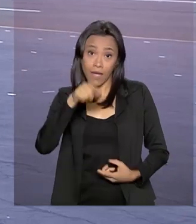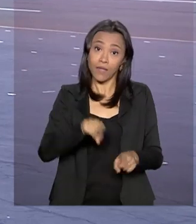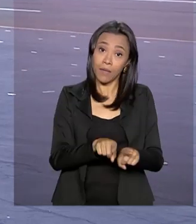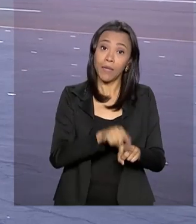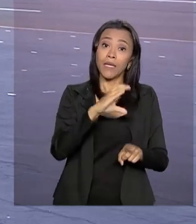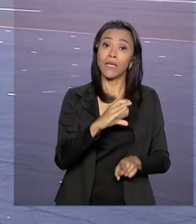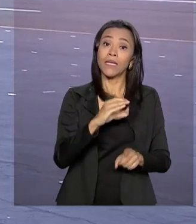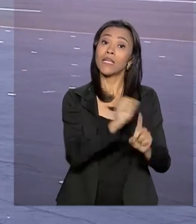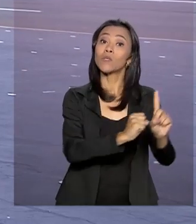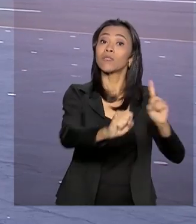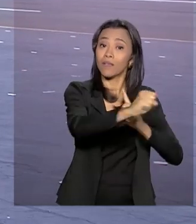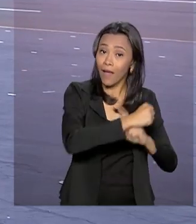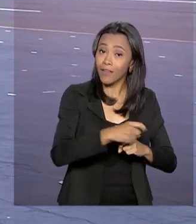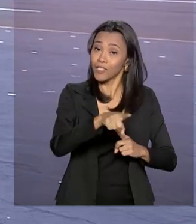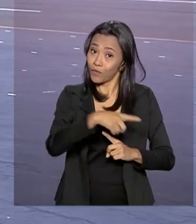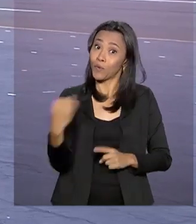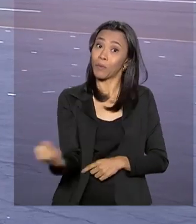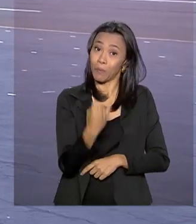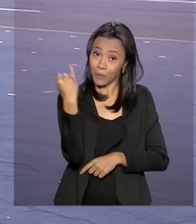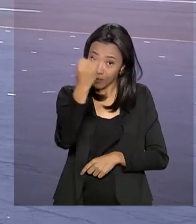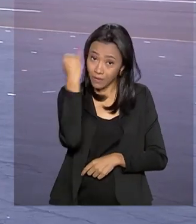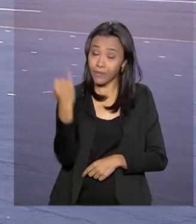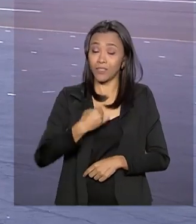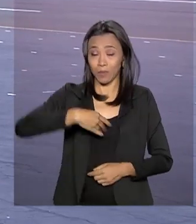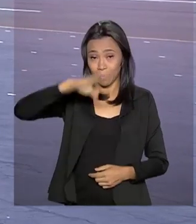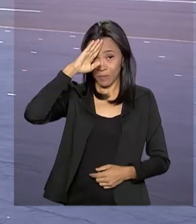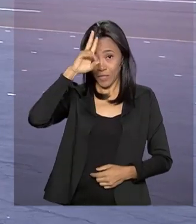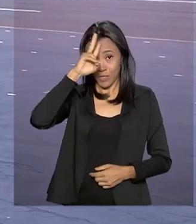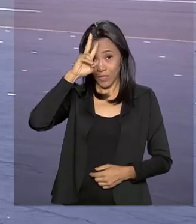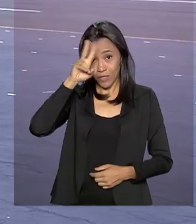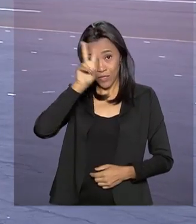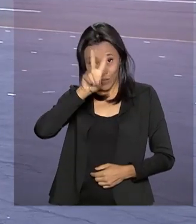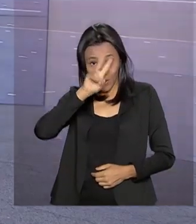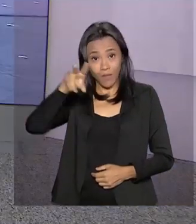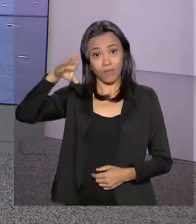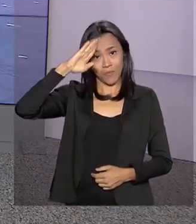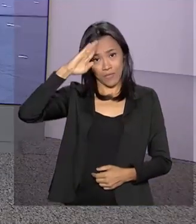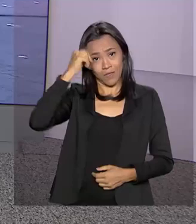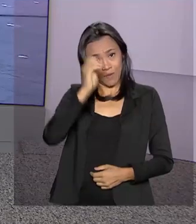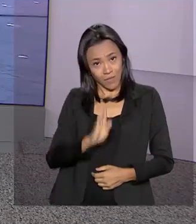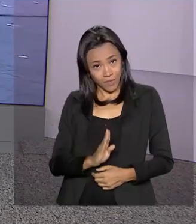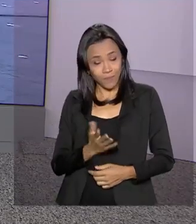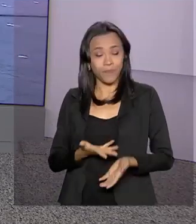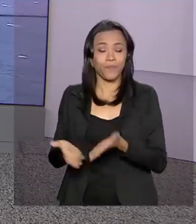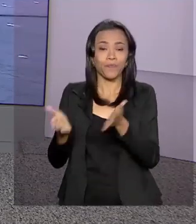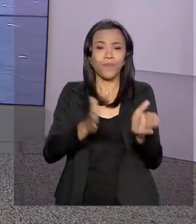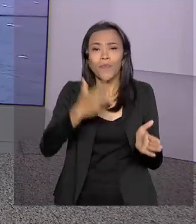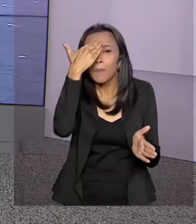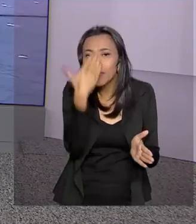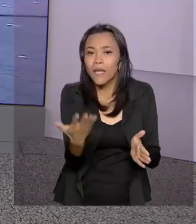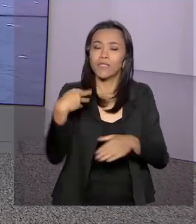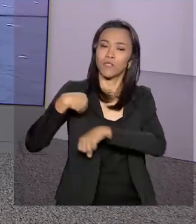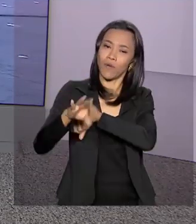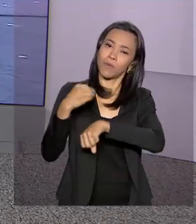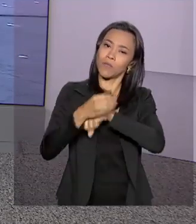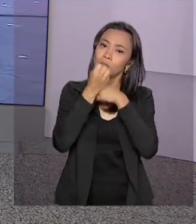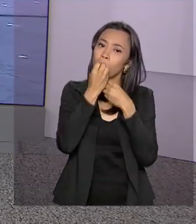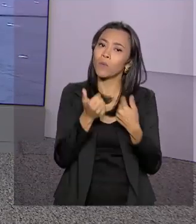positivamente a história do Exército do Brasil. Voltamos ao estúdio. Tá certo, Luana. Muito obrigada pelas suas informações. Um bom trabalho aí pra